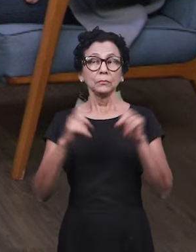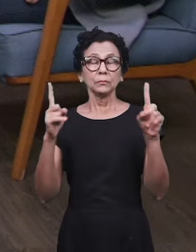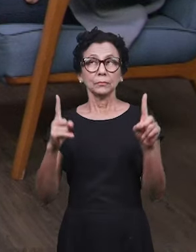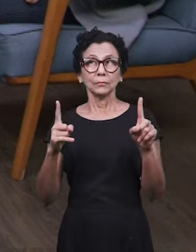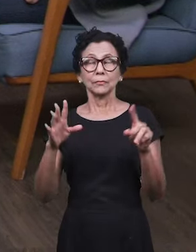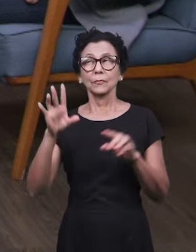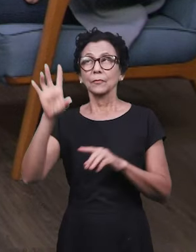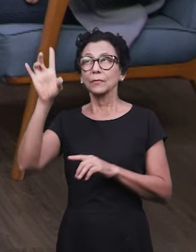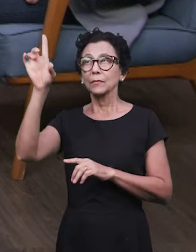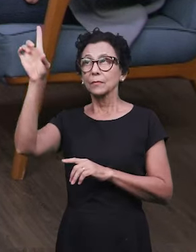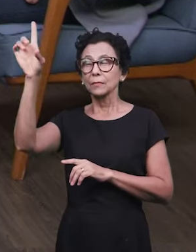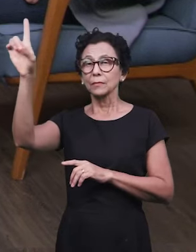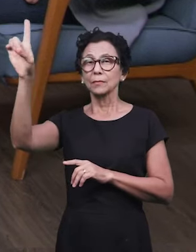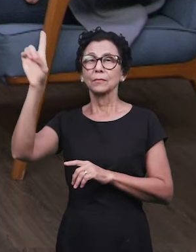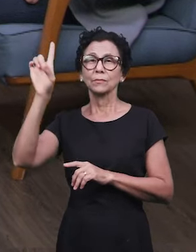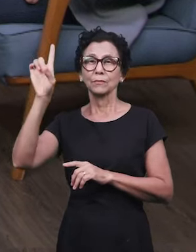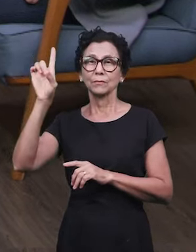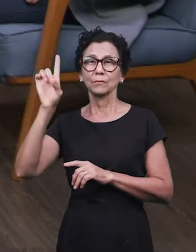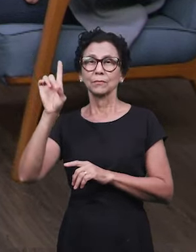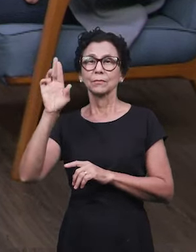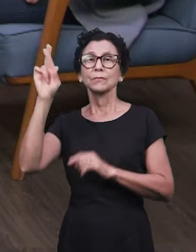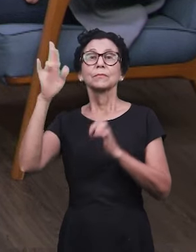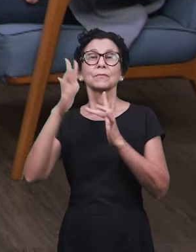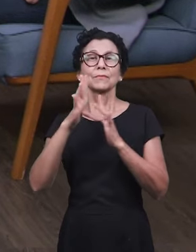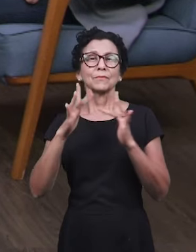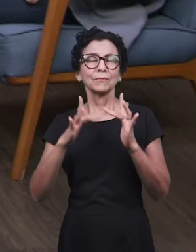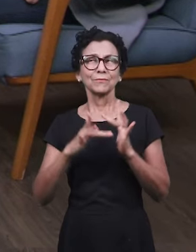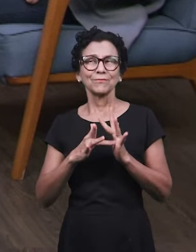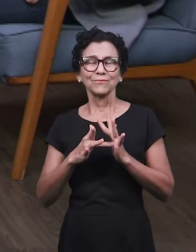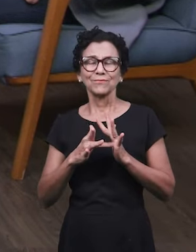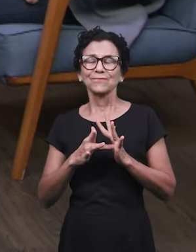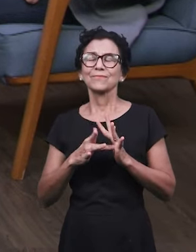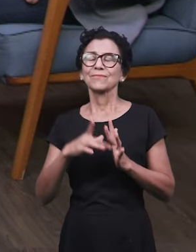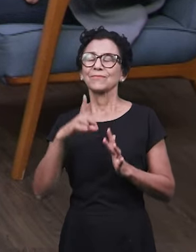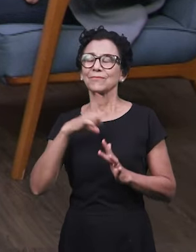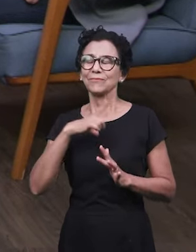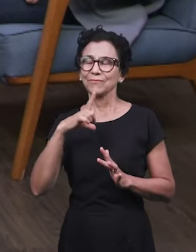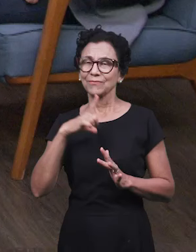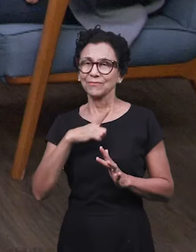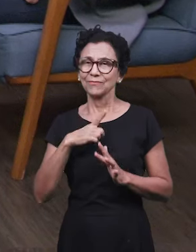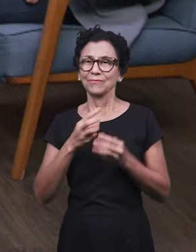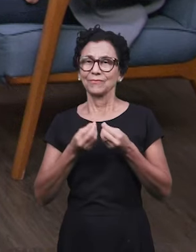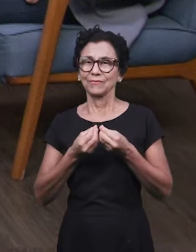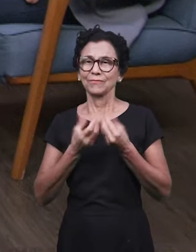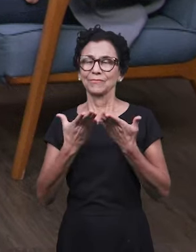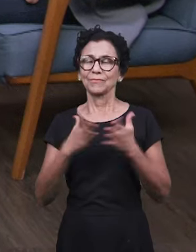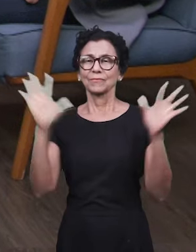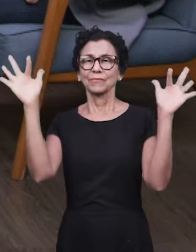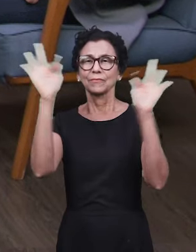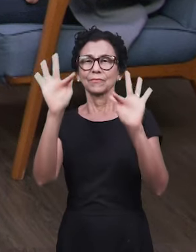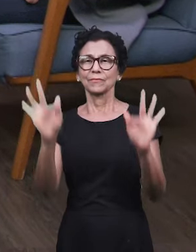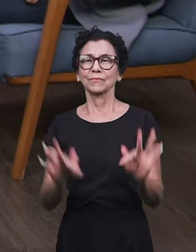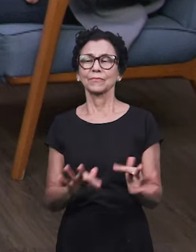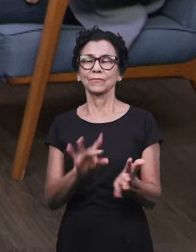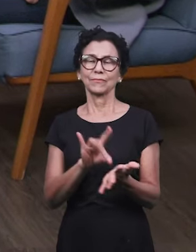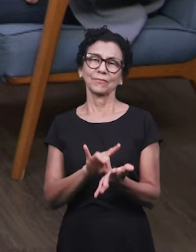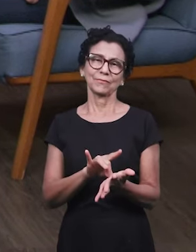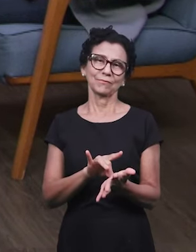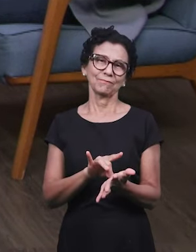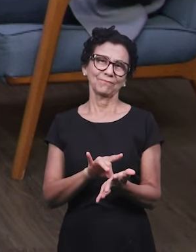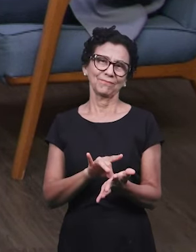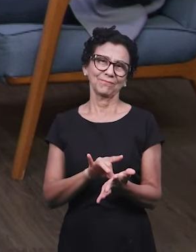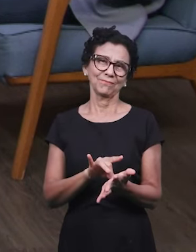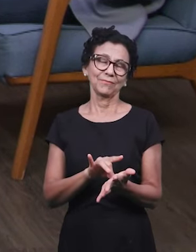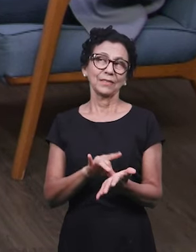Uma felicidade definida por Jesus, que é algo que vai muito além de qualquer parâmetro humano. é